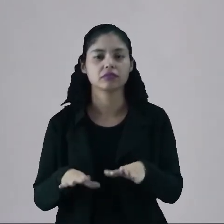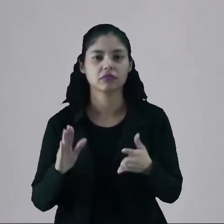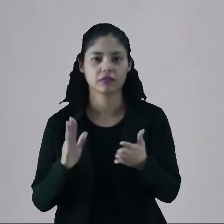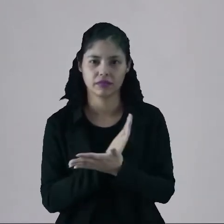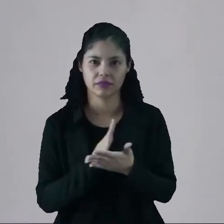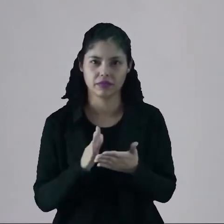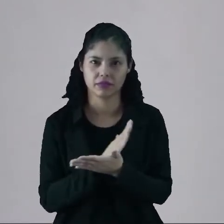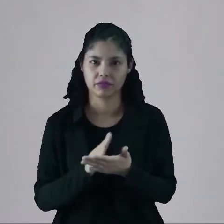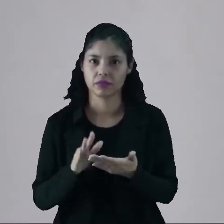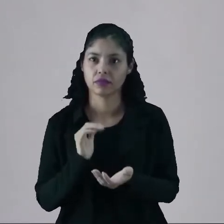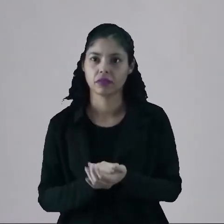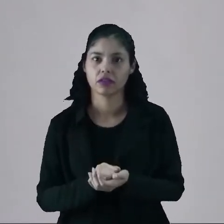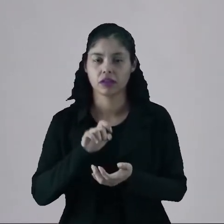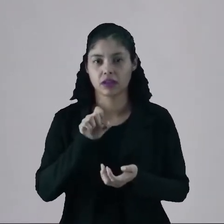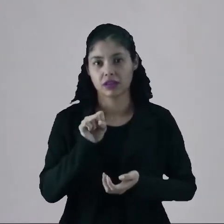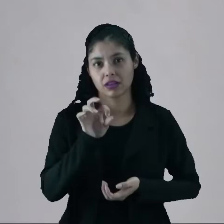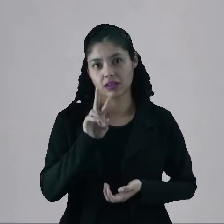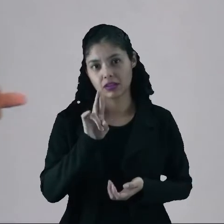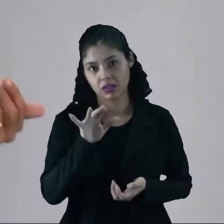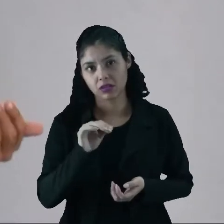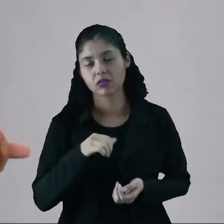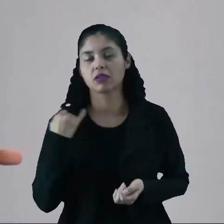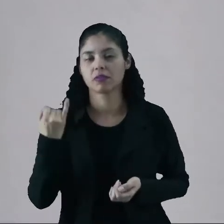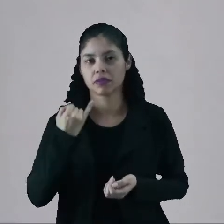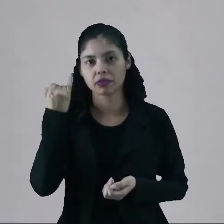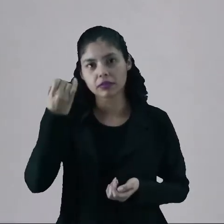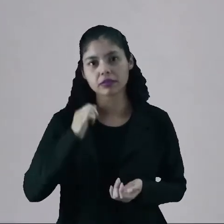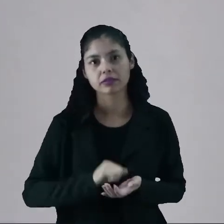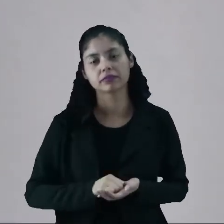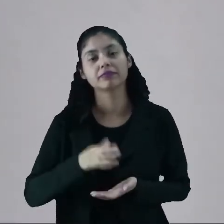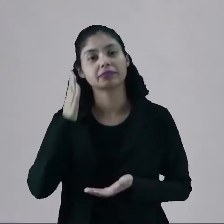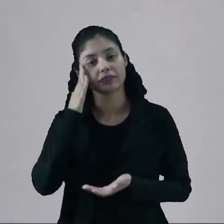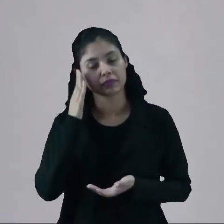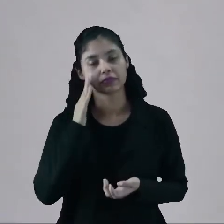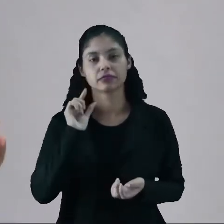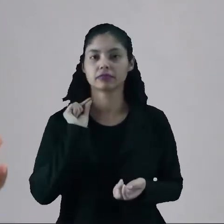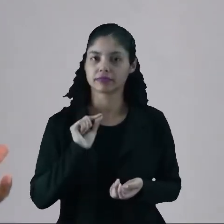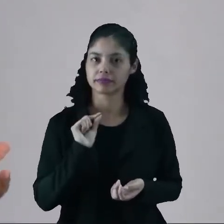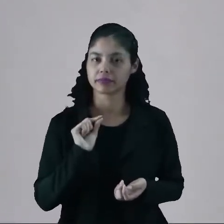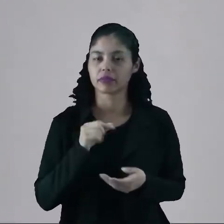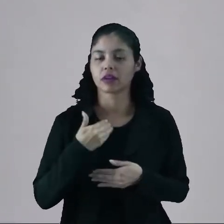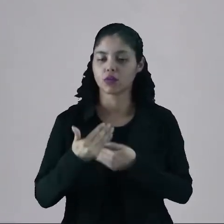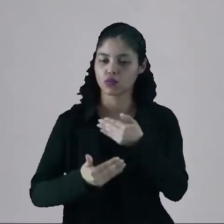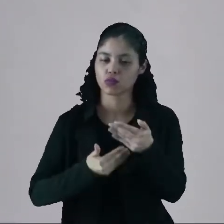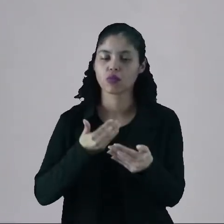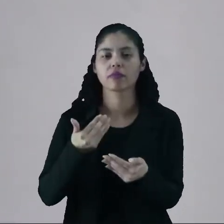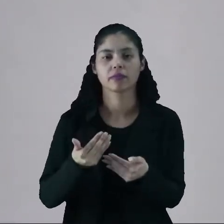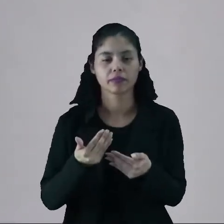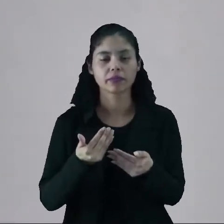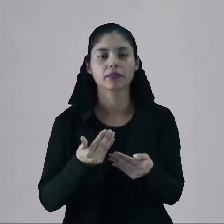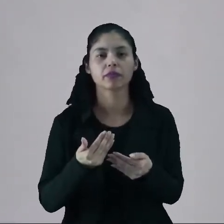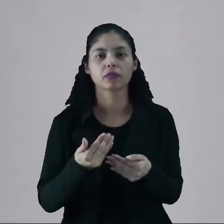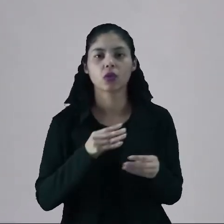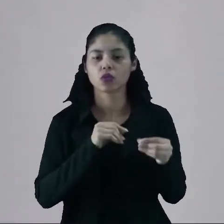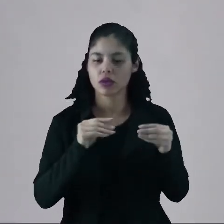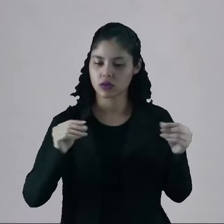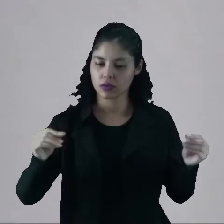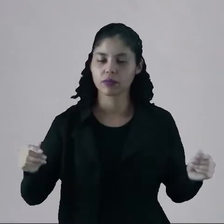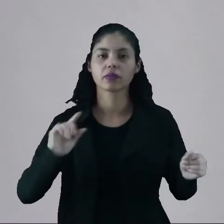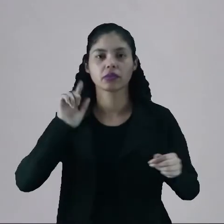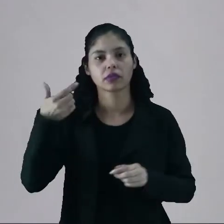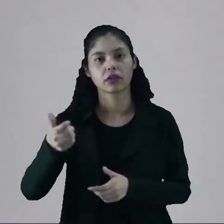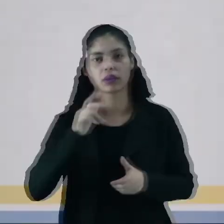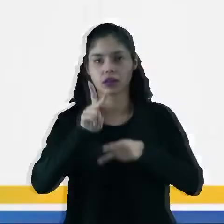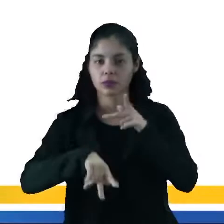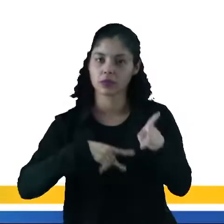sítios arqueológicos que são importantes para entender a formação ou as territorialidades